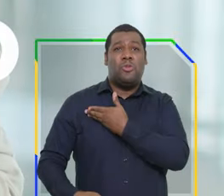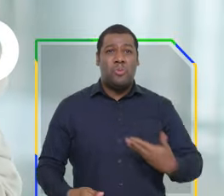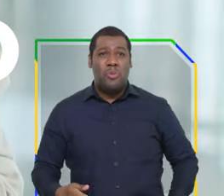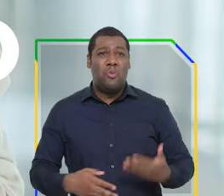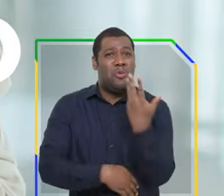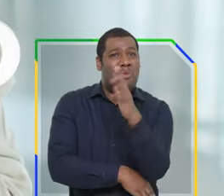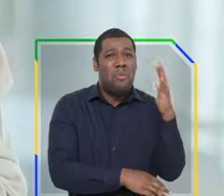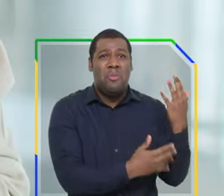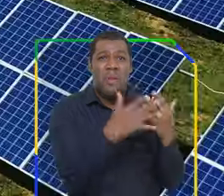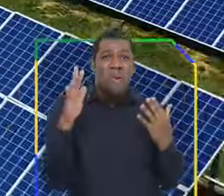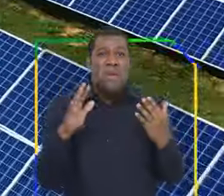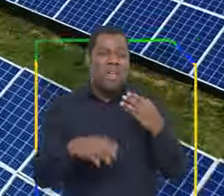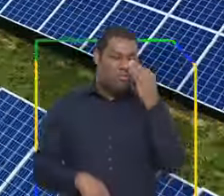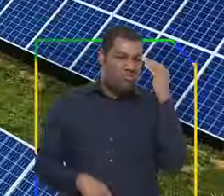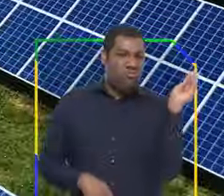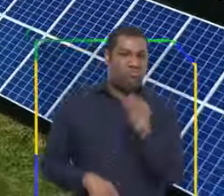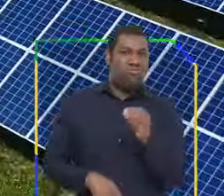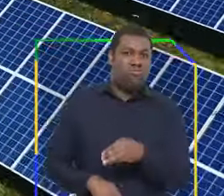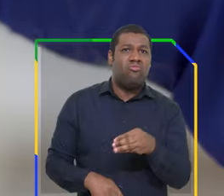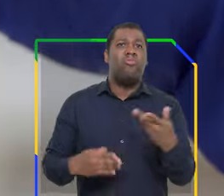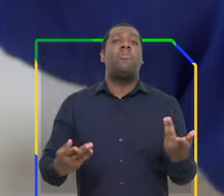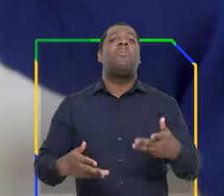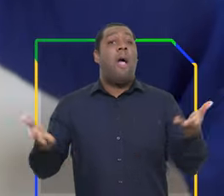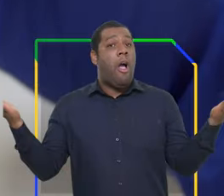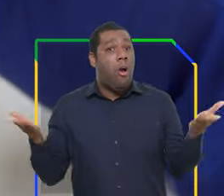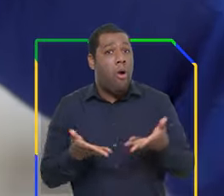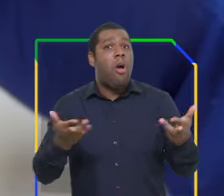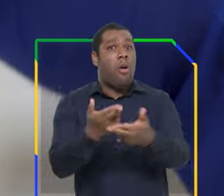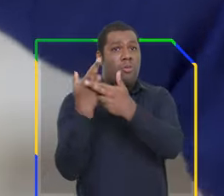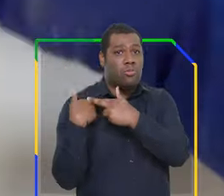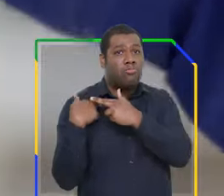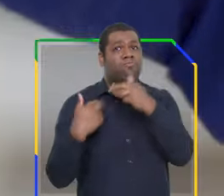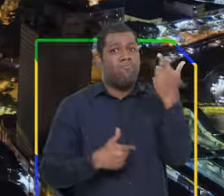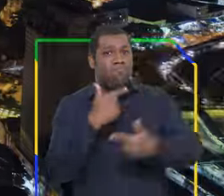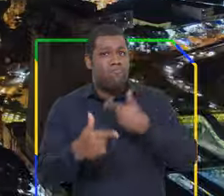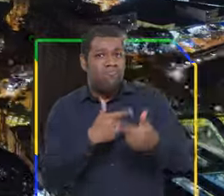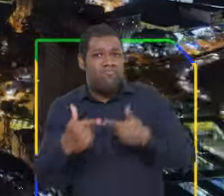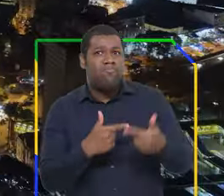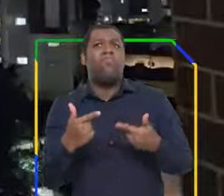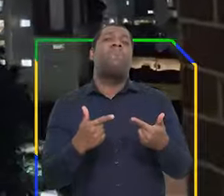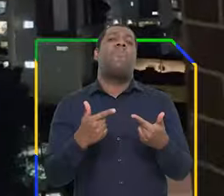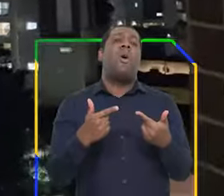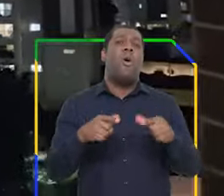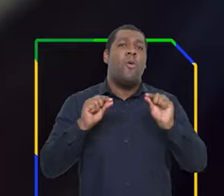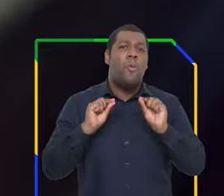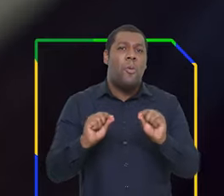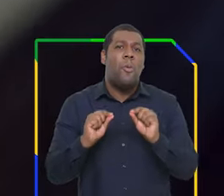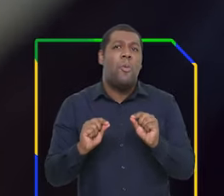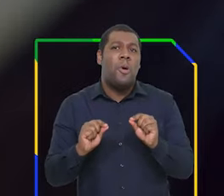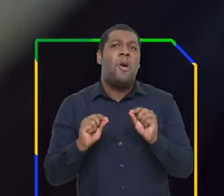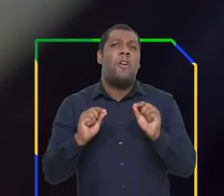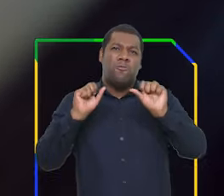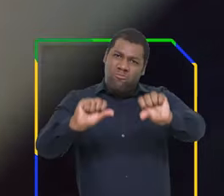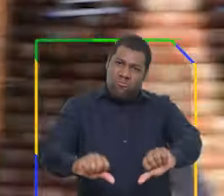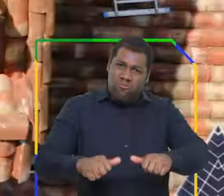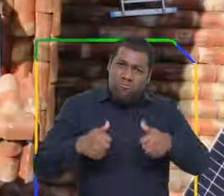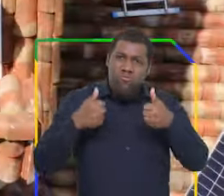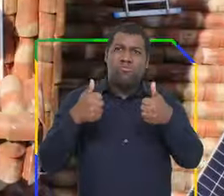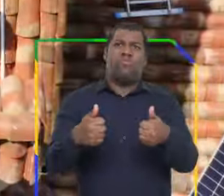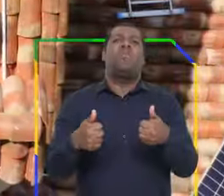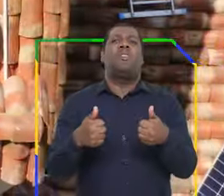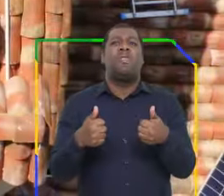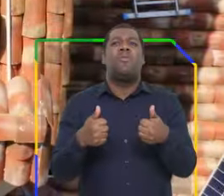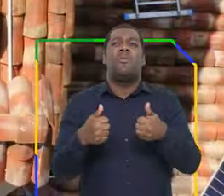um tempo perdido. Com responsabilidade, estamos trabalhando para recuperar esse tempo e fazendo o que precisa ser feito